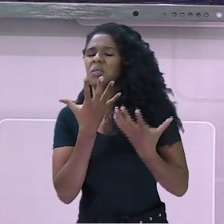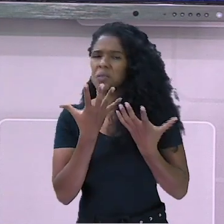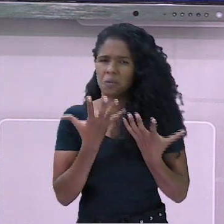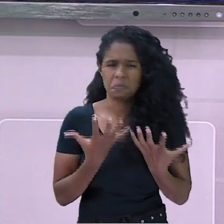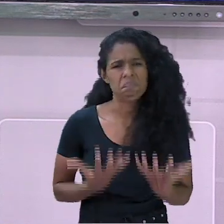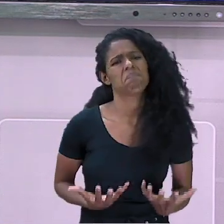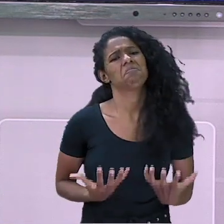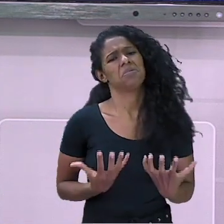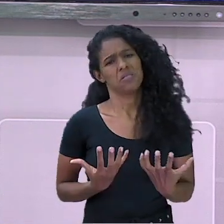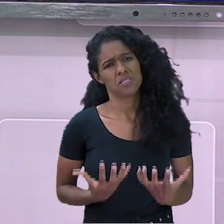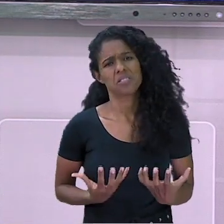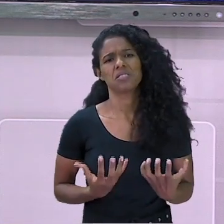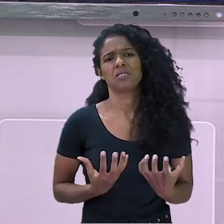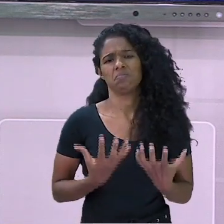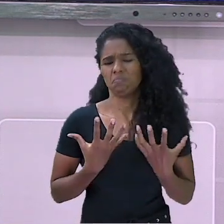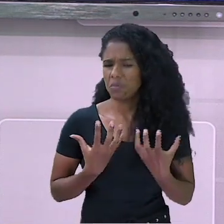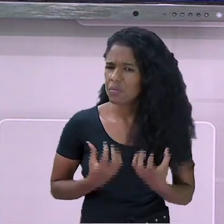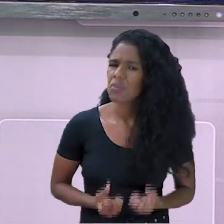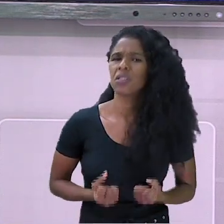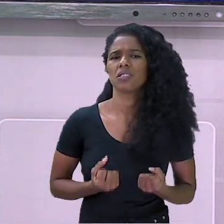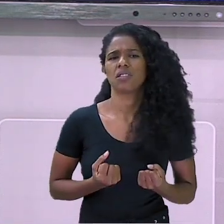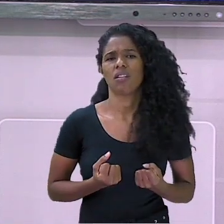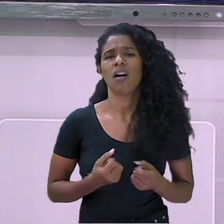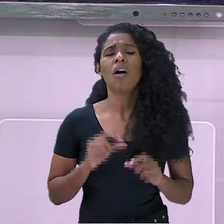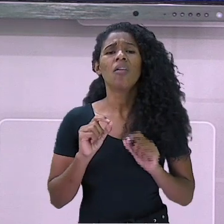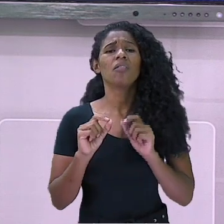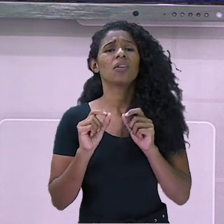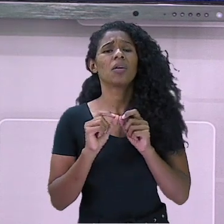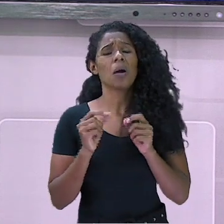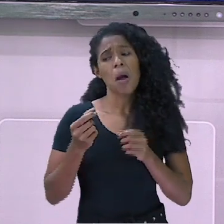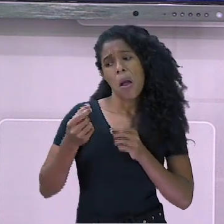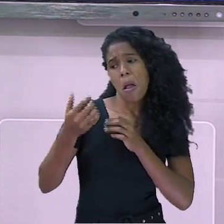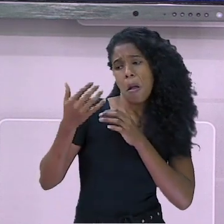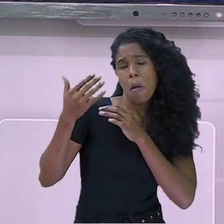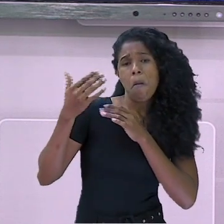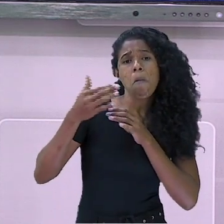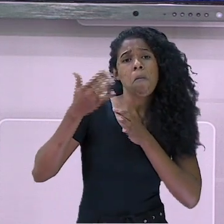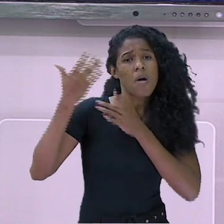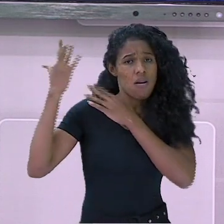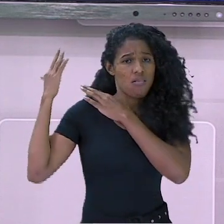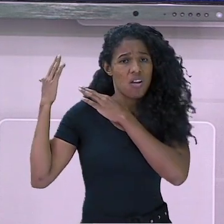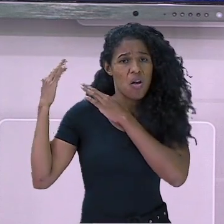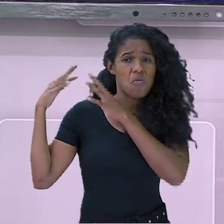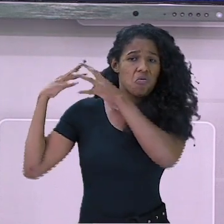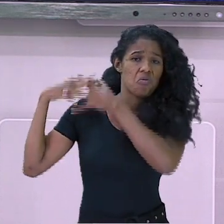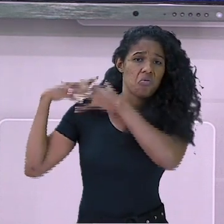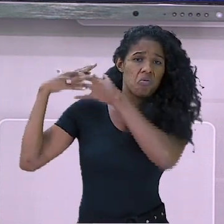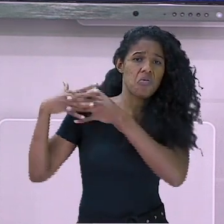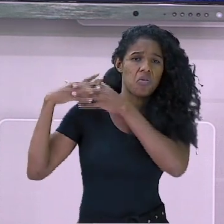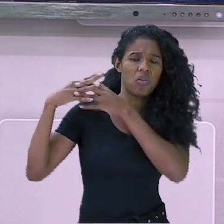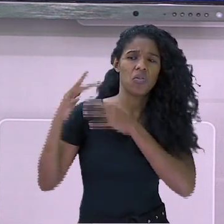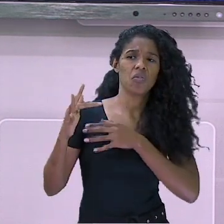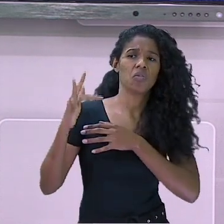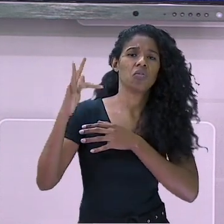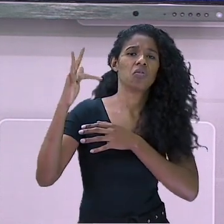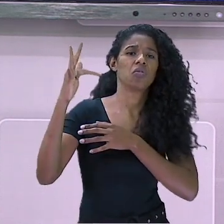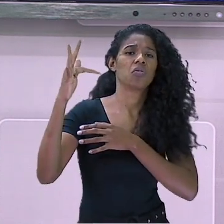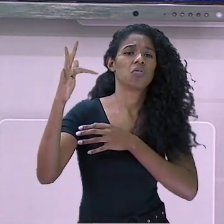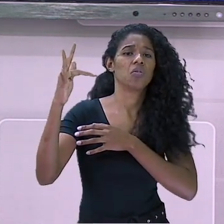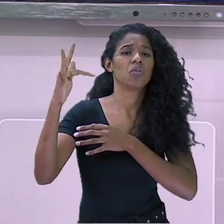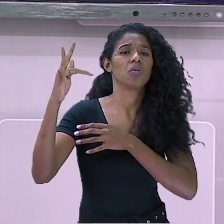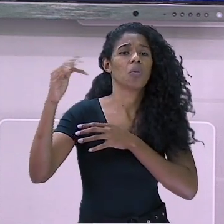peso, que confunde o passado. Ameaça o futuro e torna o presente